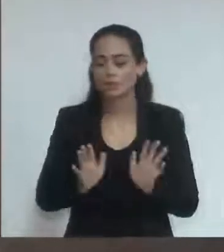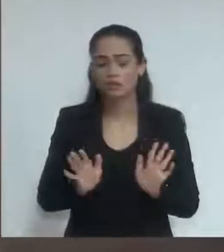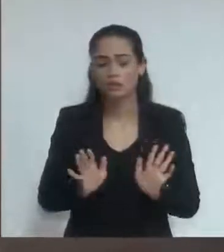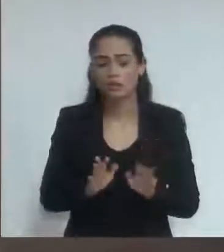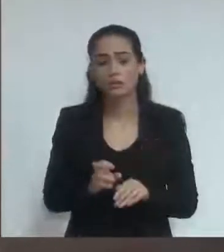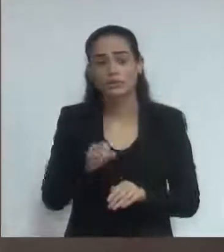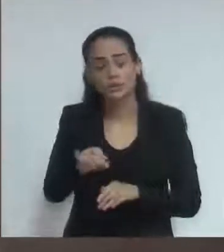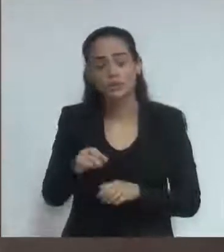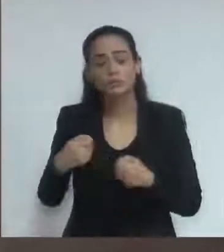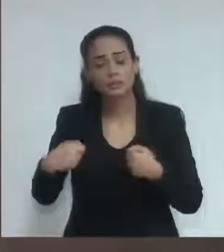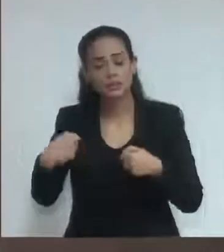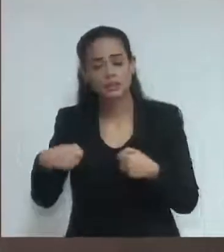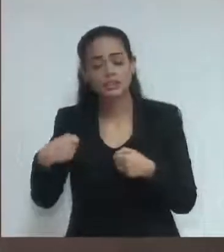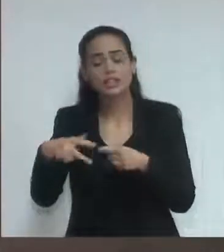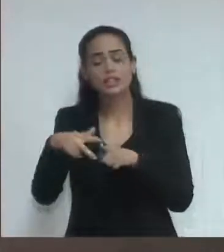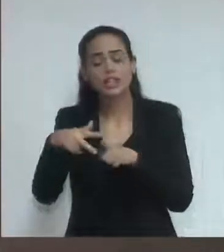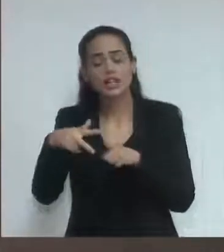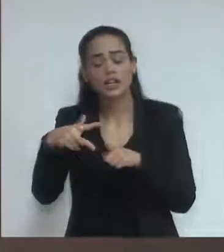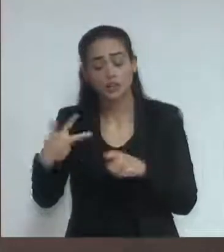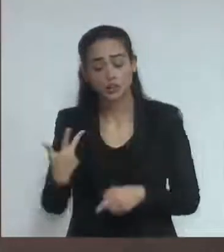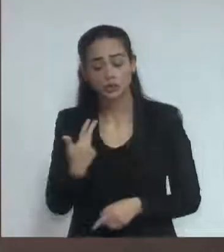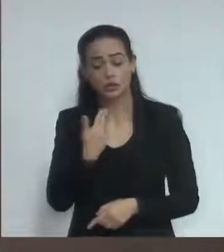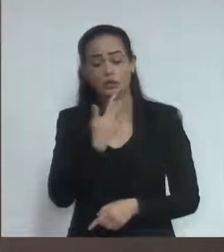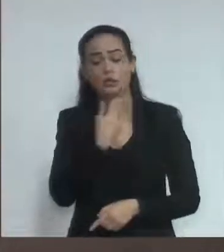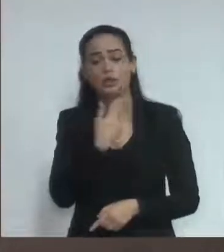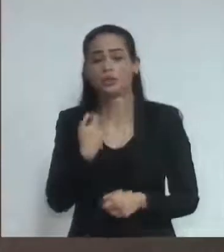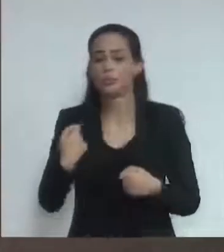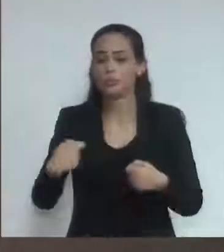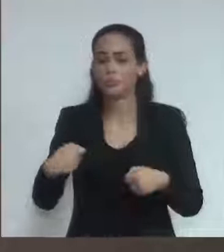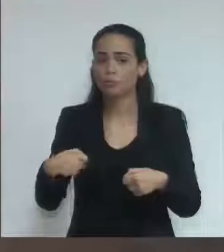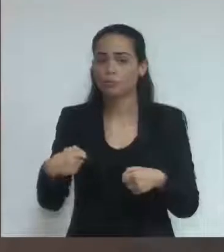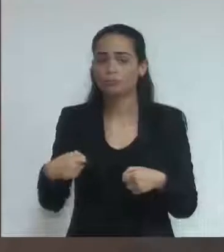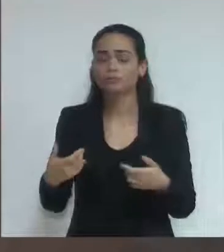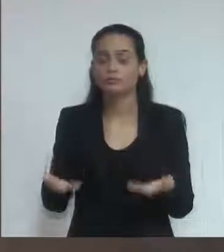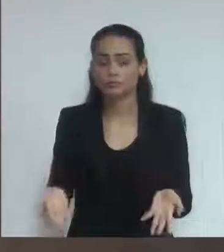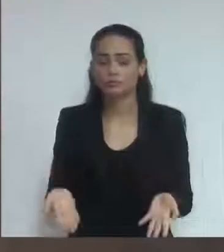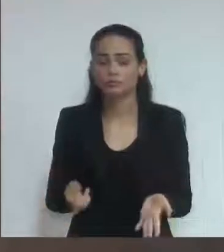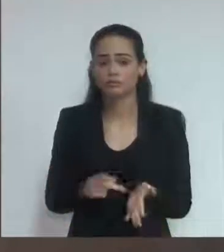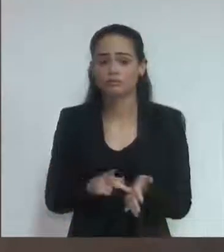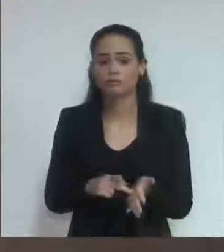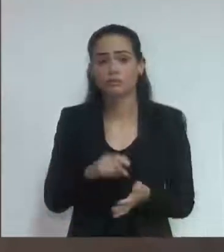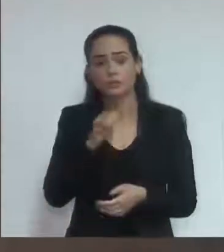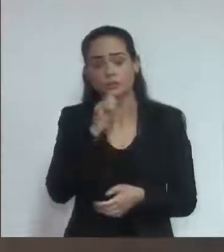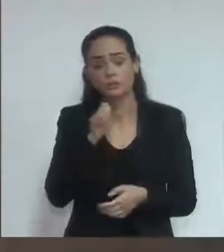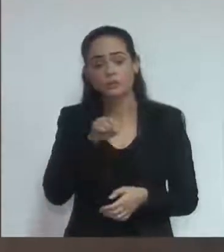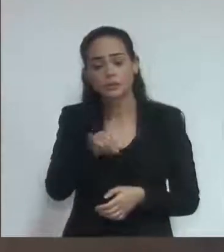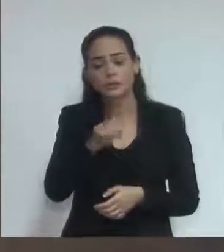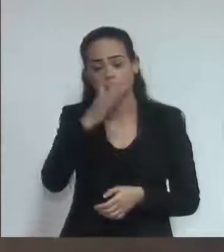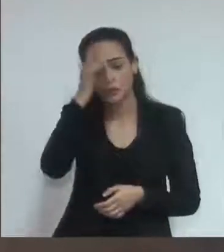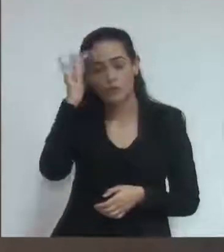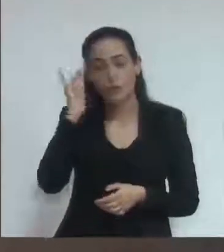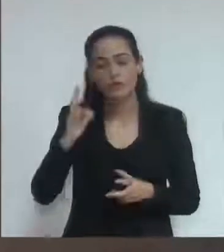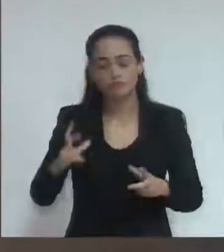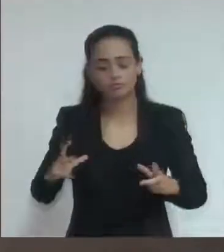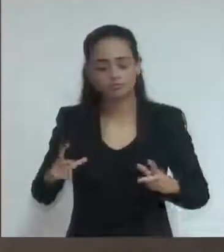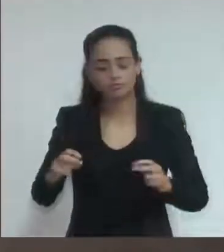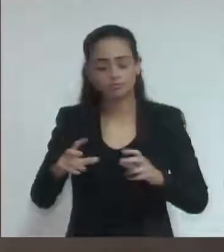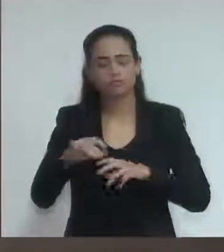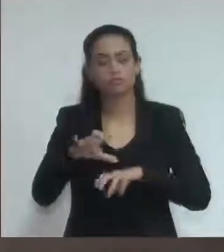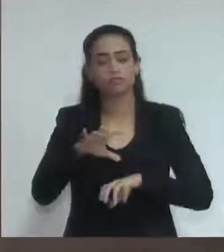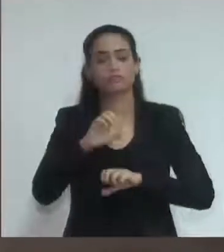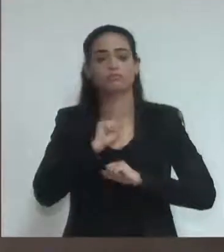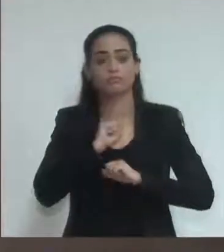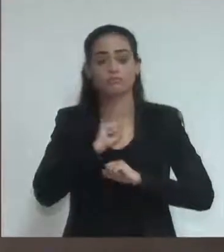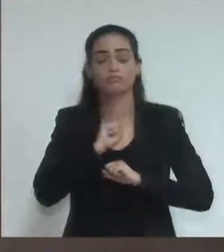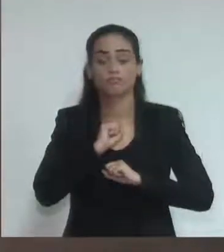precisa. Uma pessoa é cometida com câncer é porque realmente naquele momento da